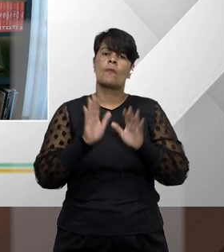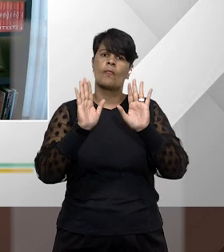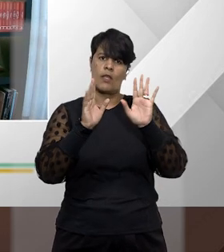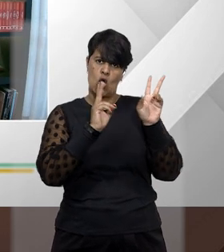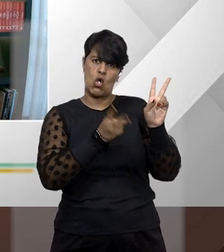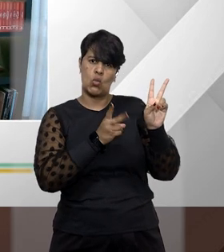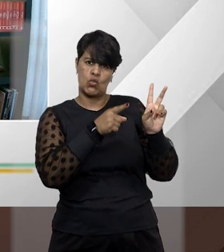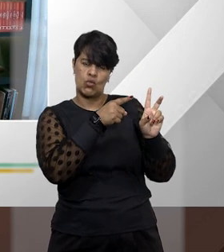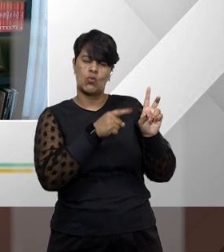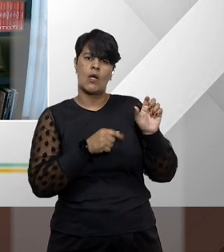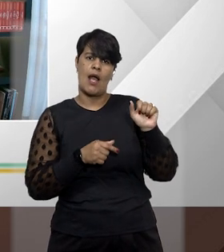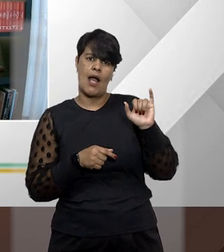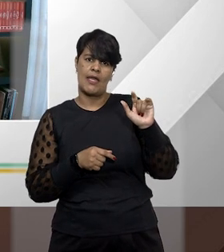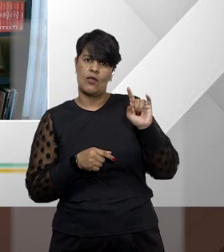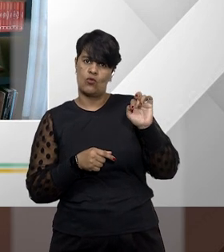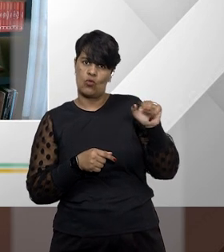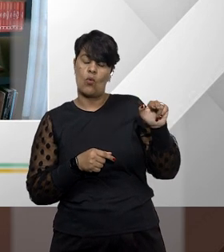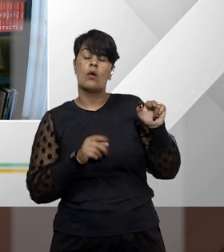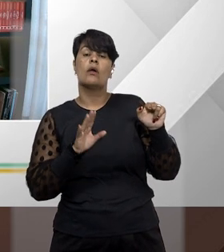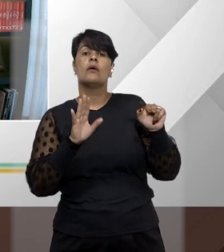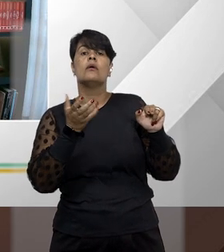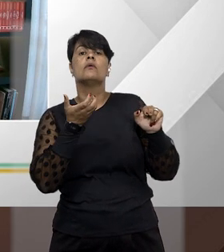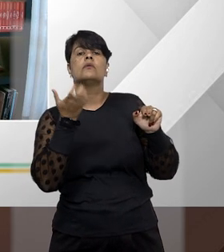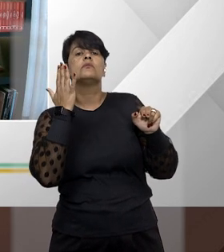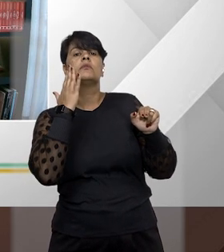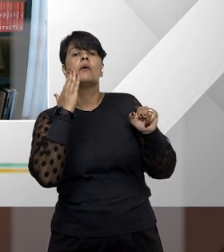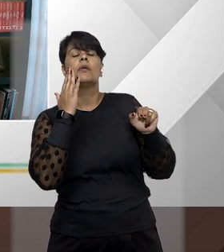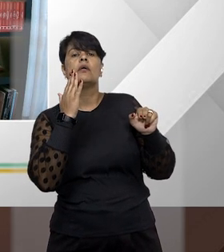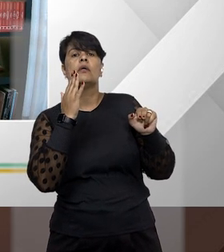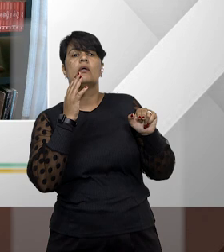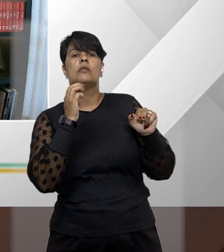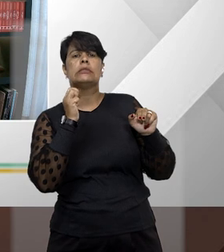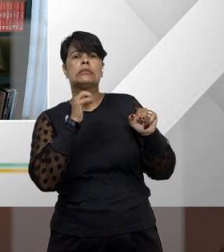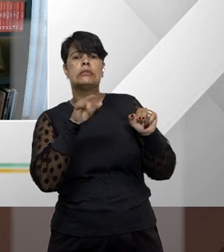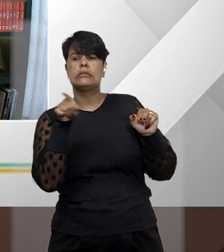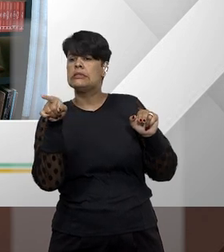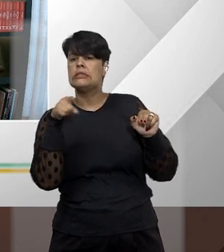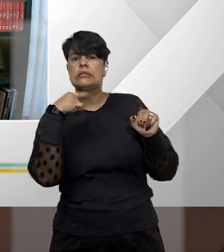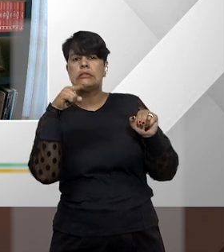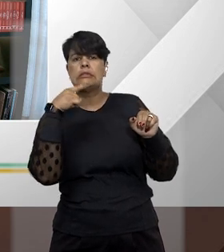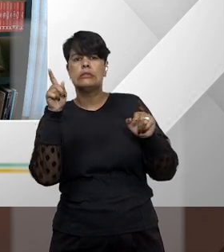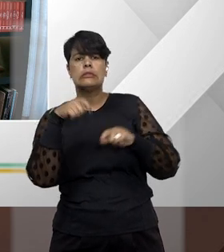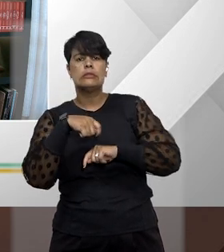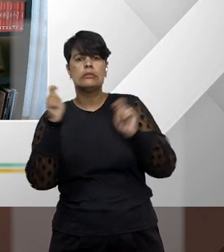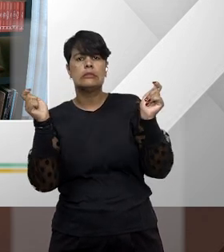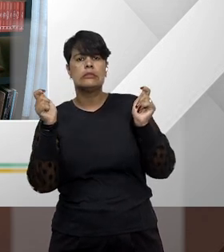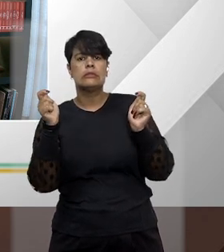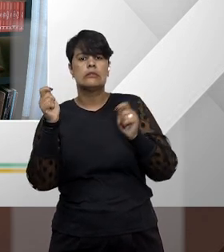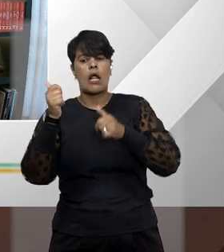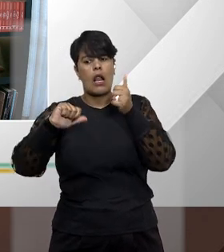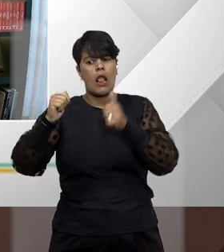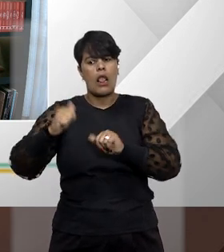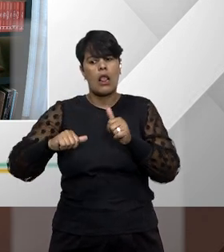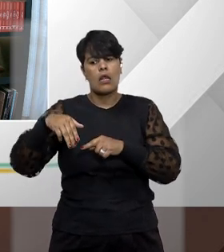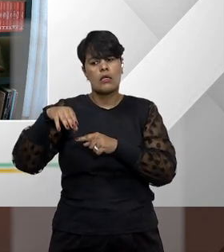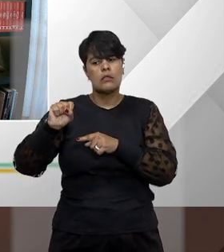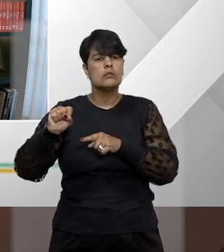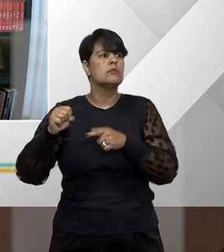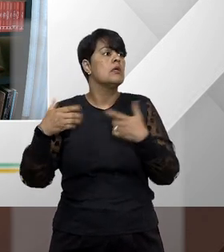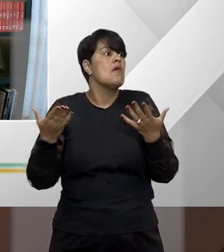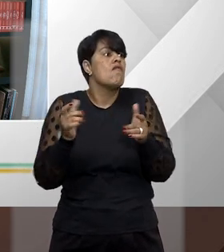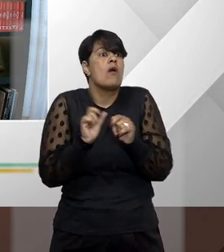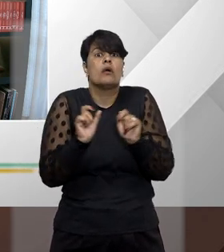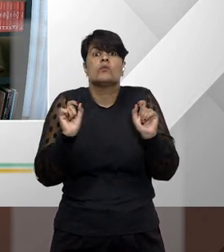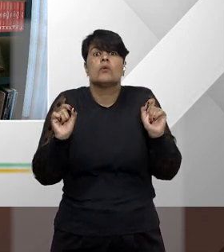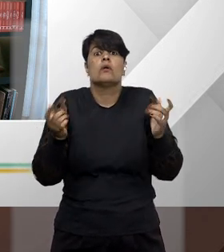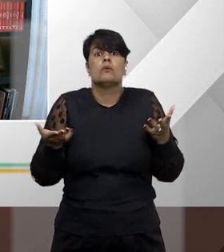professor Ailton Bonomo eu gostaria de saber se o juízo é incompetente na análise do mandado de segurança o que